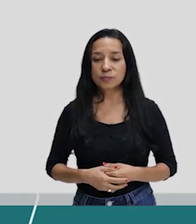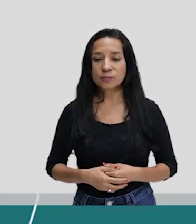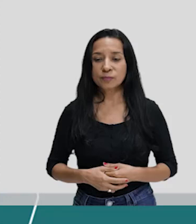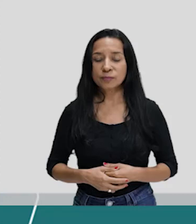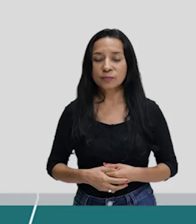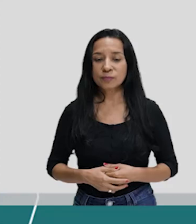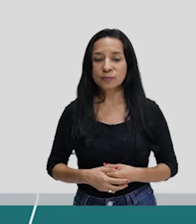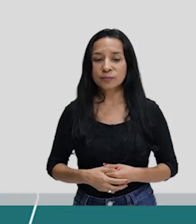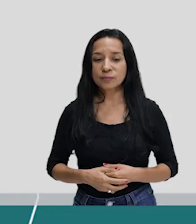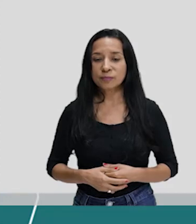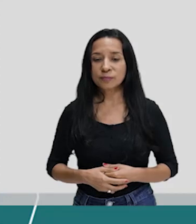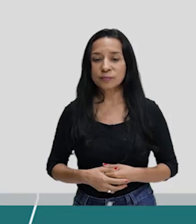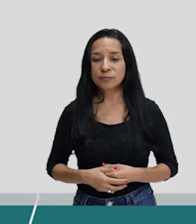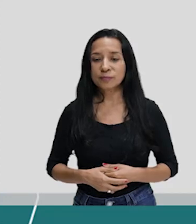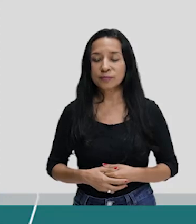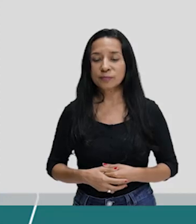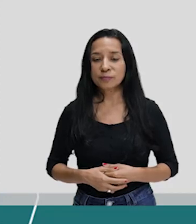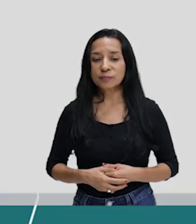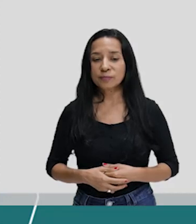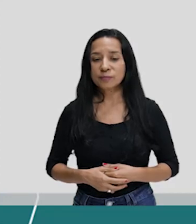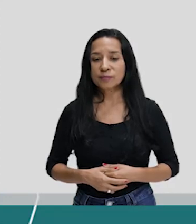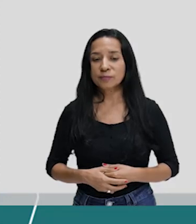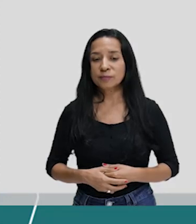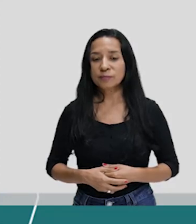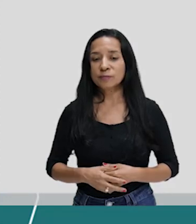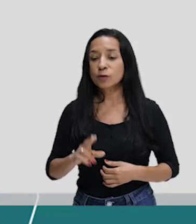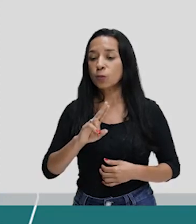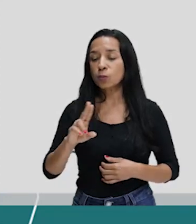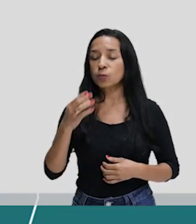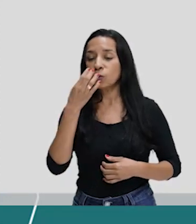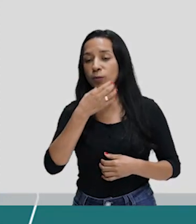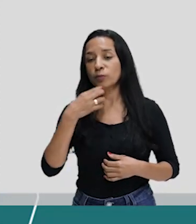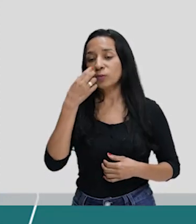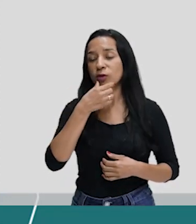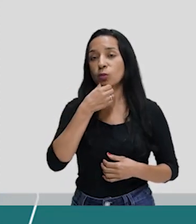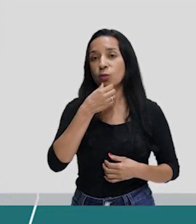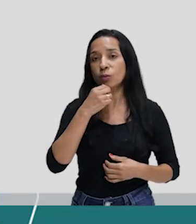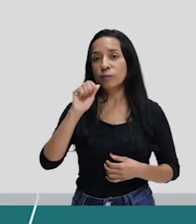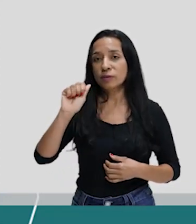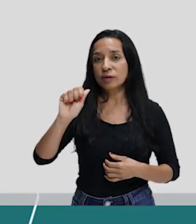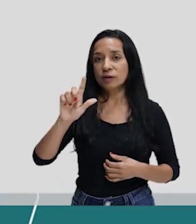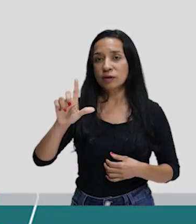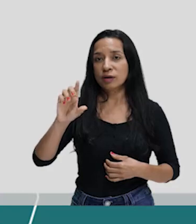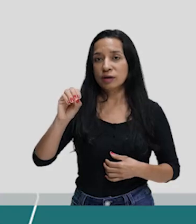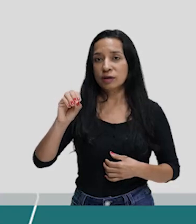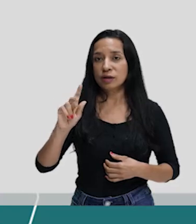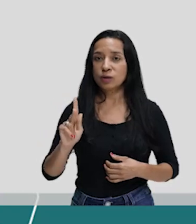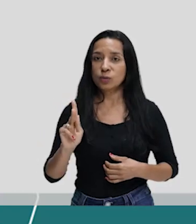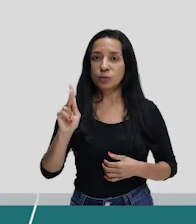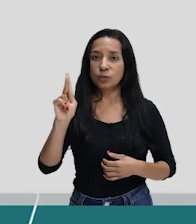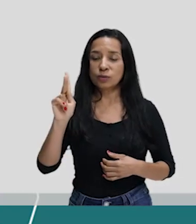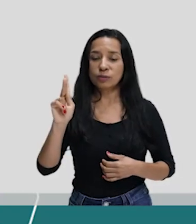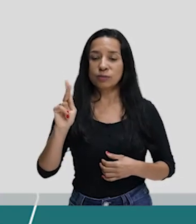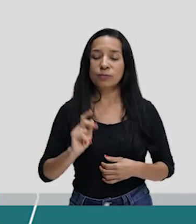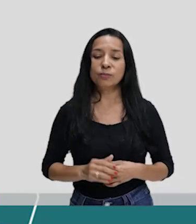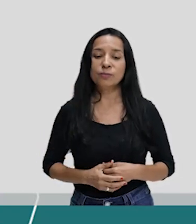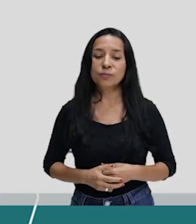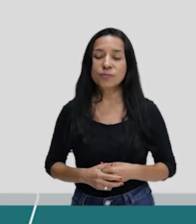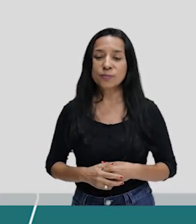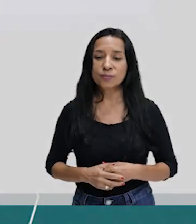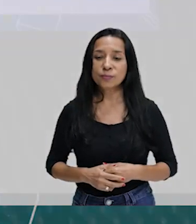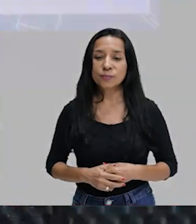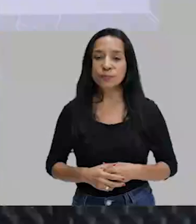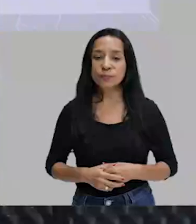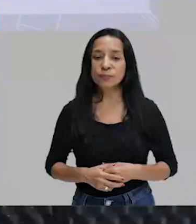desandando no óleo. E, de bom exemplo, virou parasita. Que o beck enrolou e a brisa bateu na mente